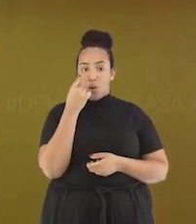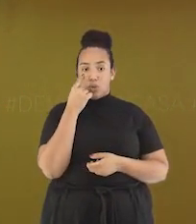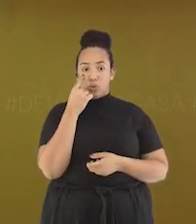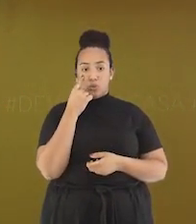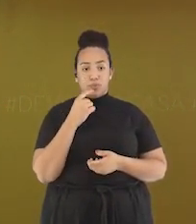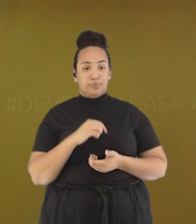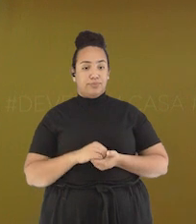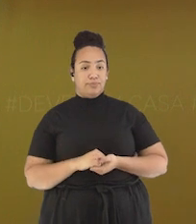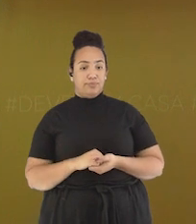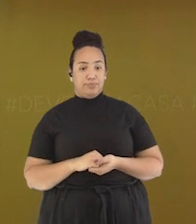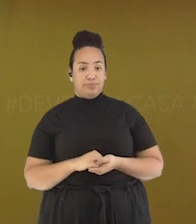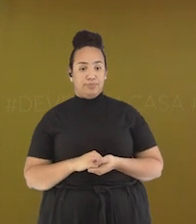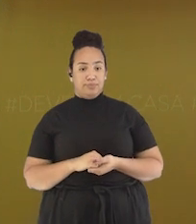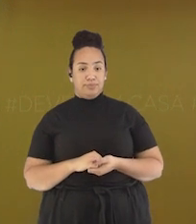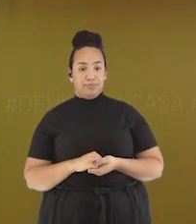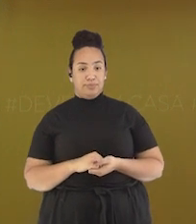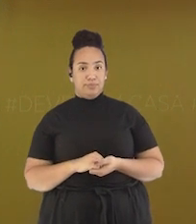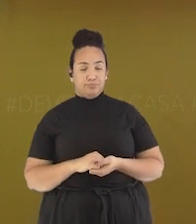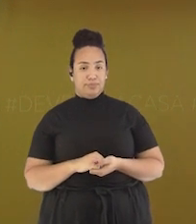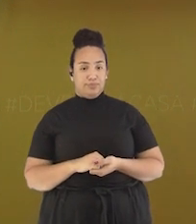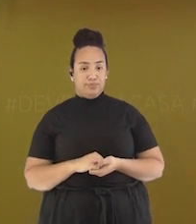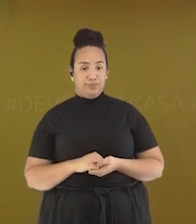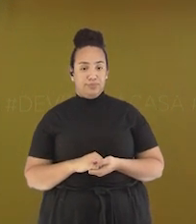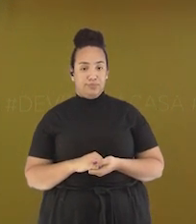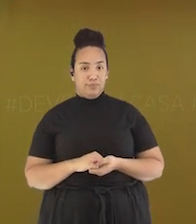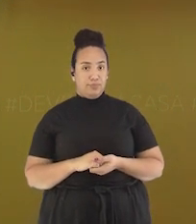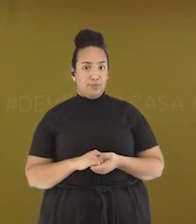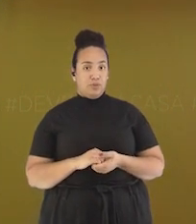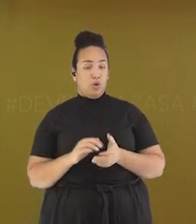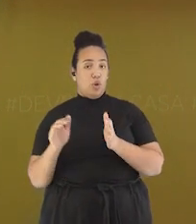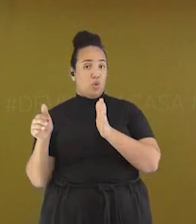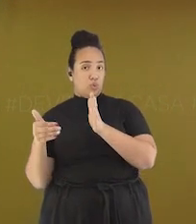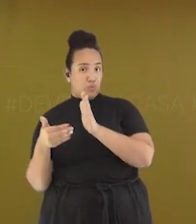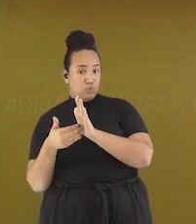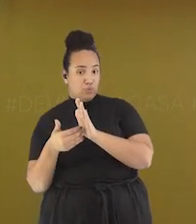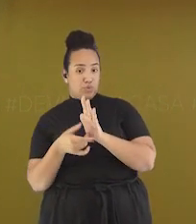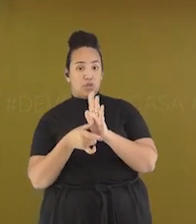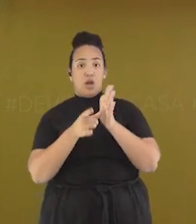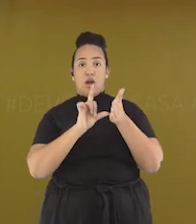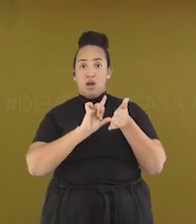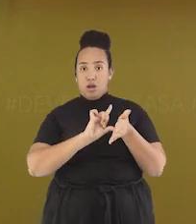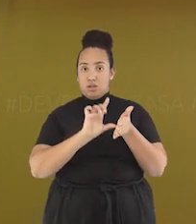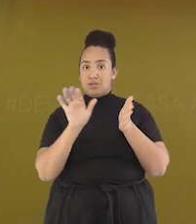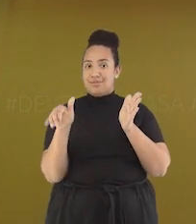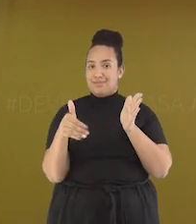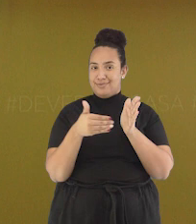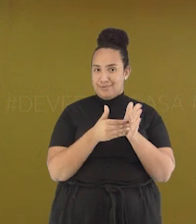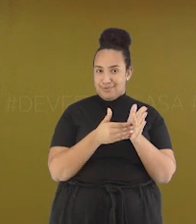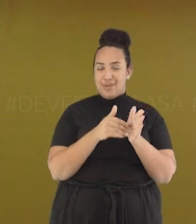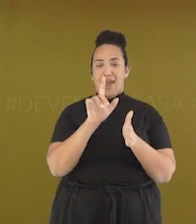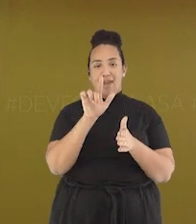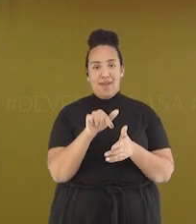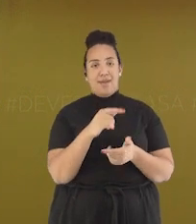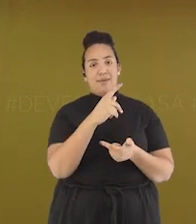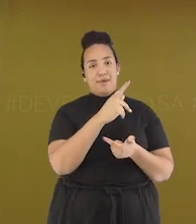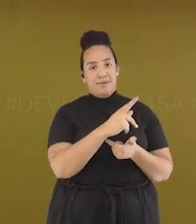Última, penúltima Então é uma paroxítona